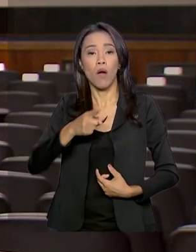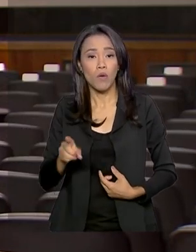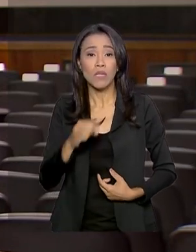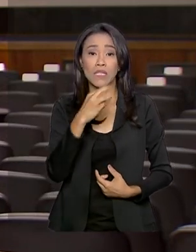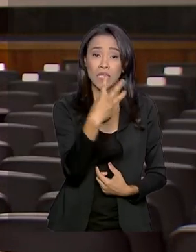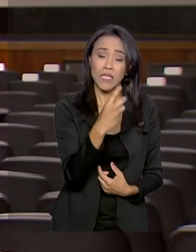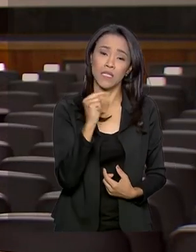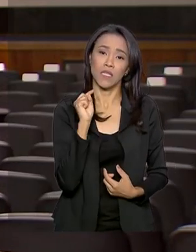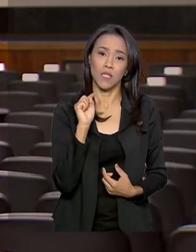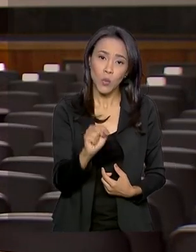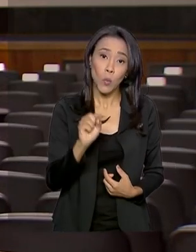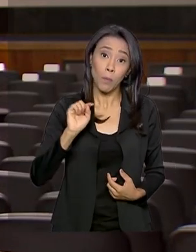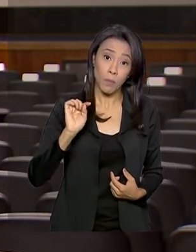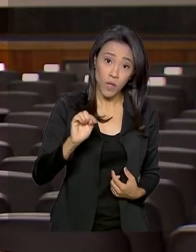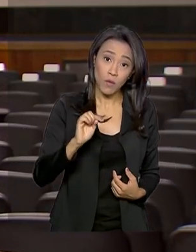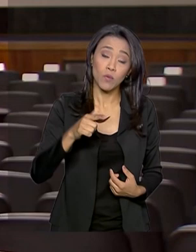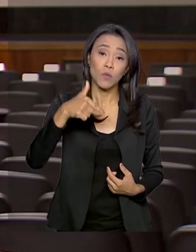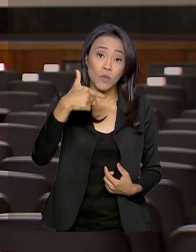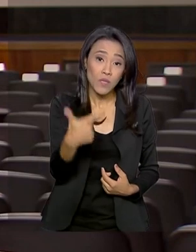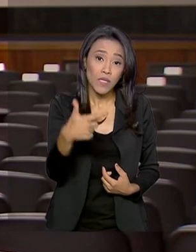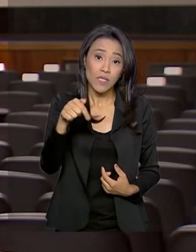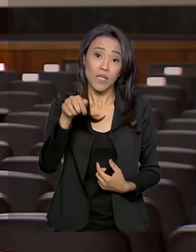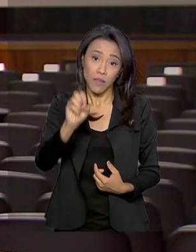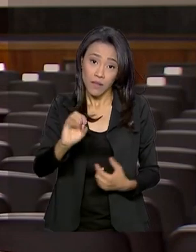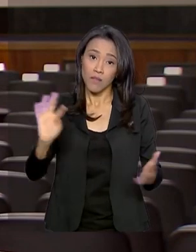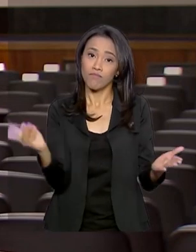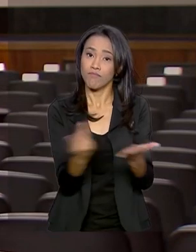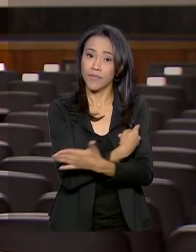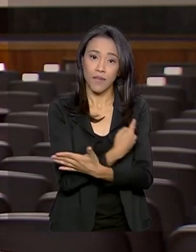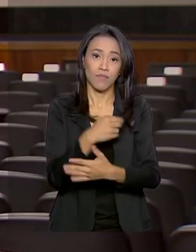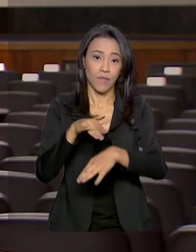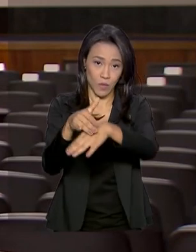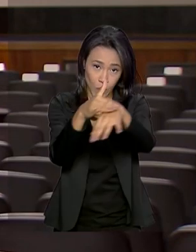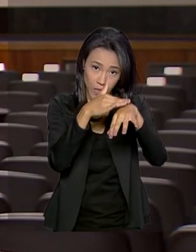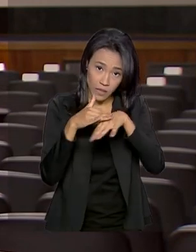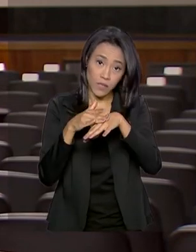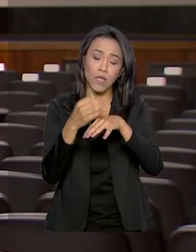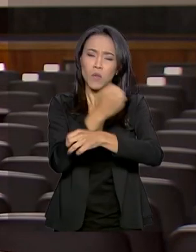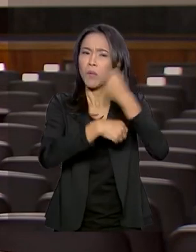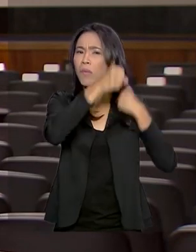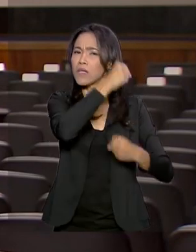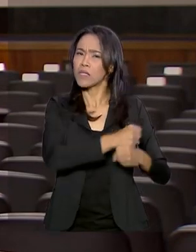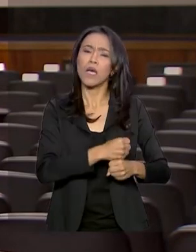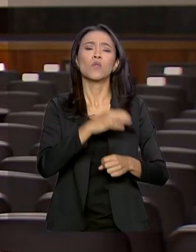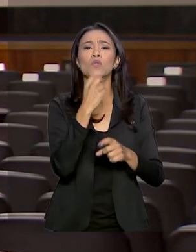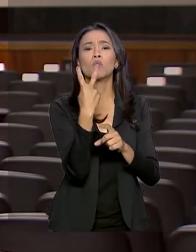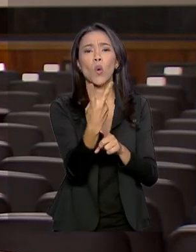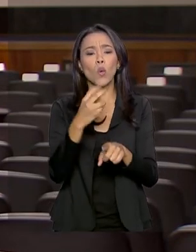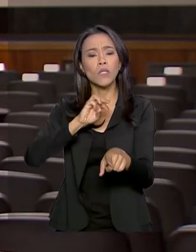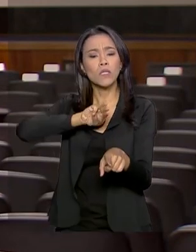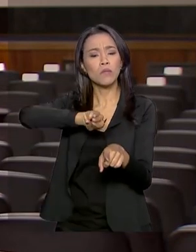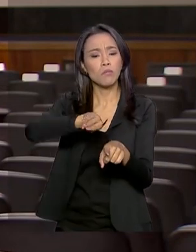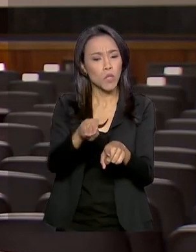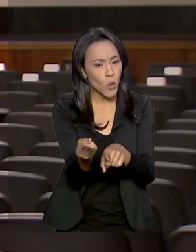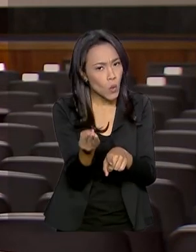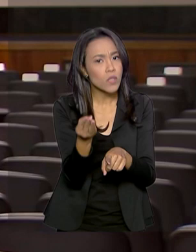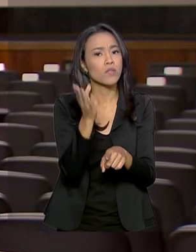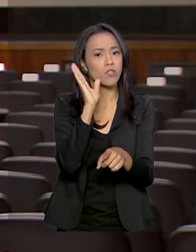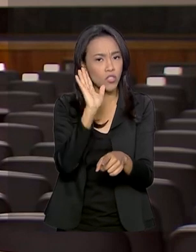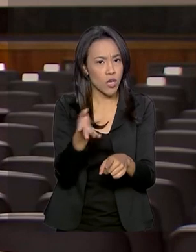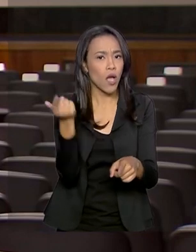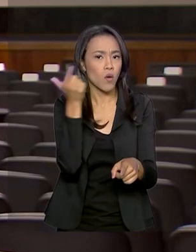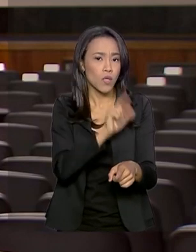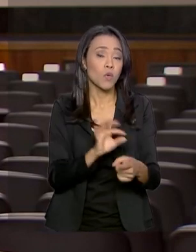e 270 novos casos da doença. No ano passado, foram mais de 2 milhões de pacientes diagnosticados